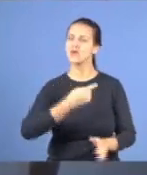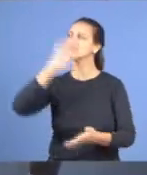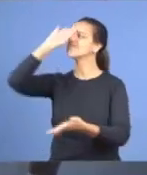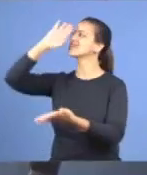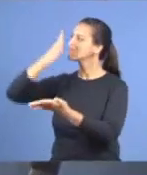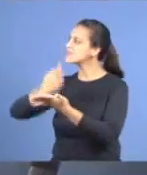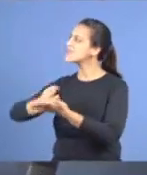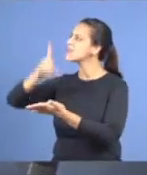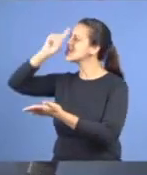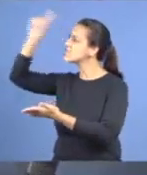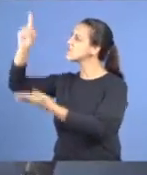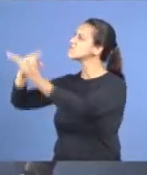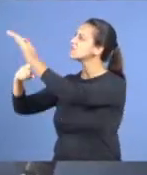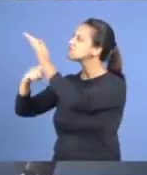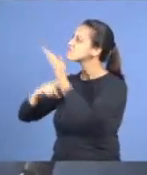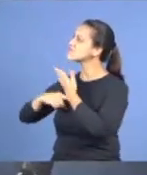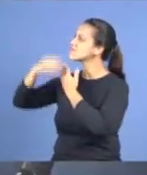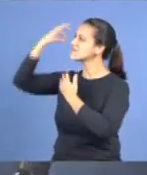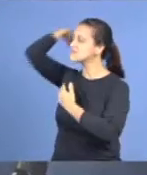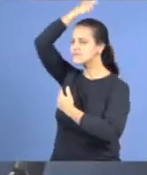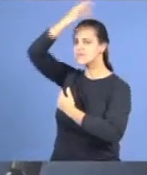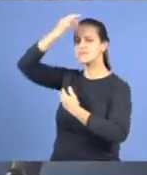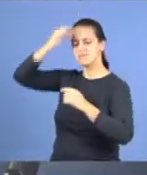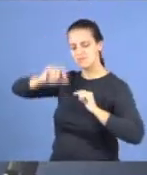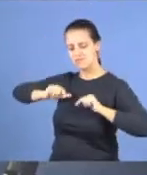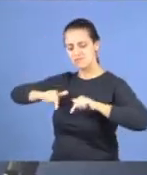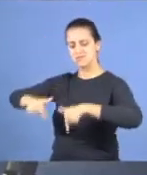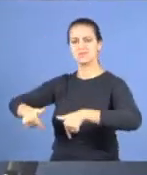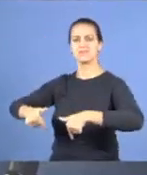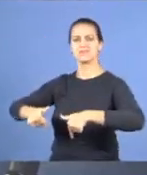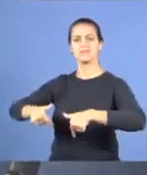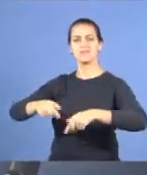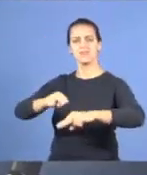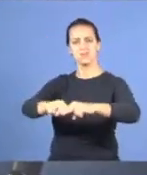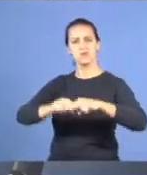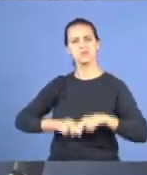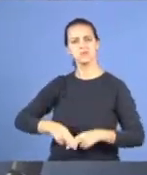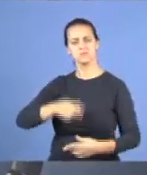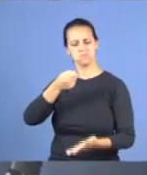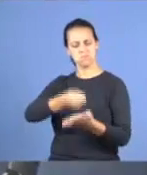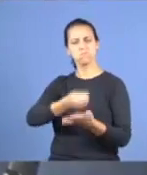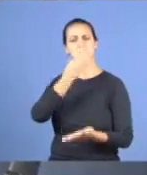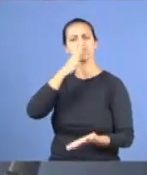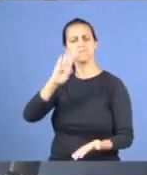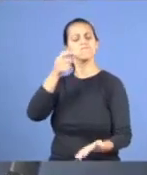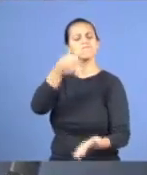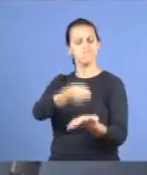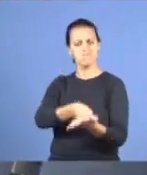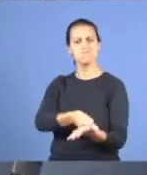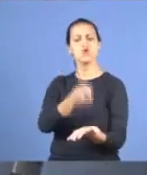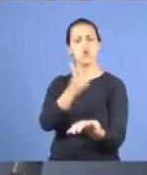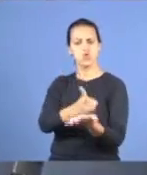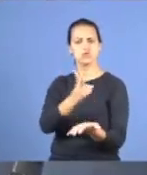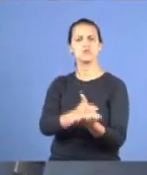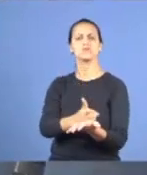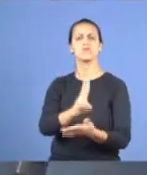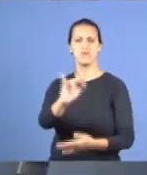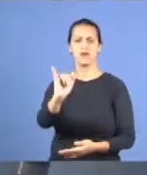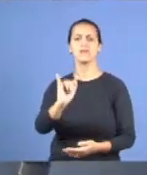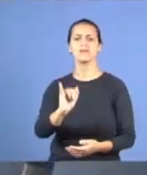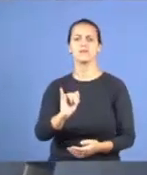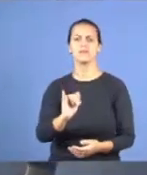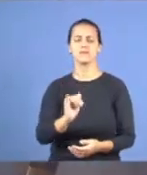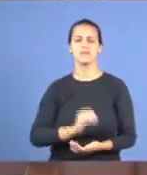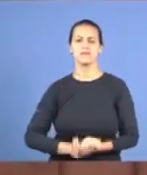esforçar, através do seu Espírito Santo, então, a palavra, ela permanece, uma só, a obra, vai continuar, muito bem, é o